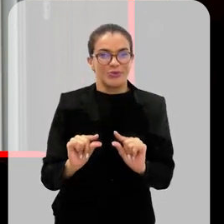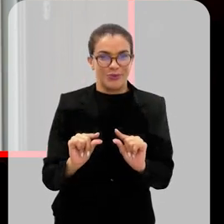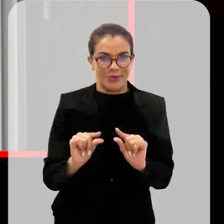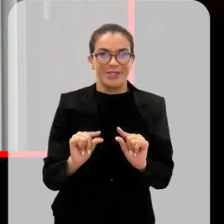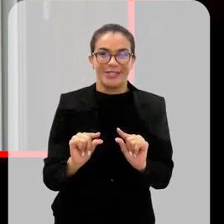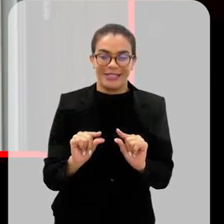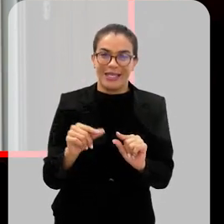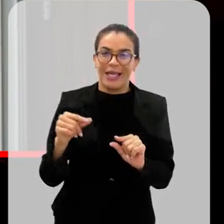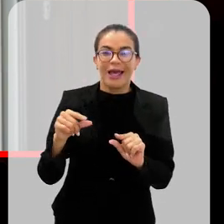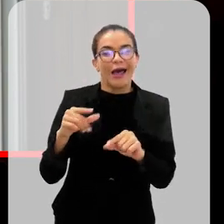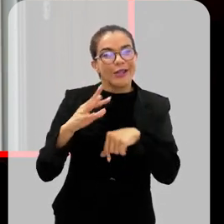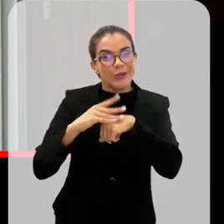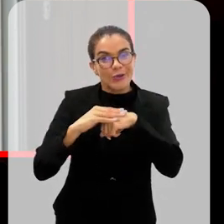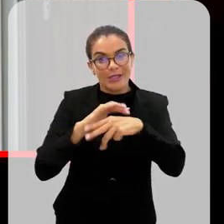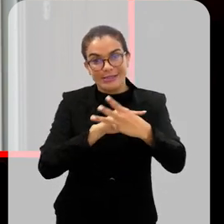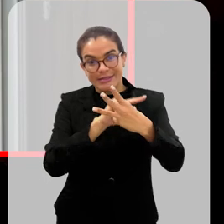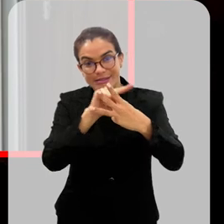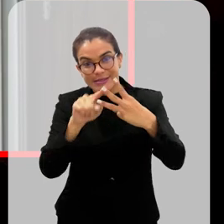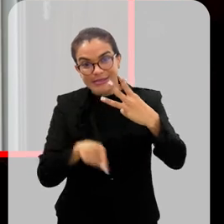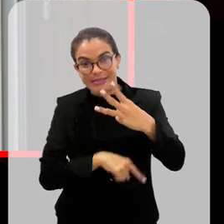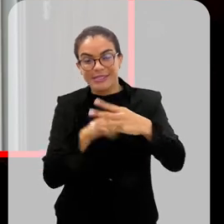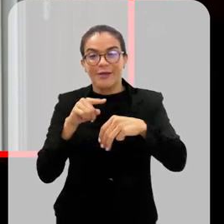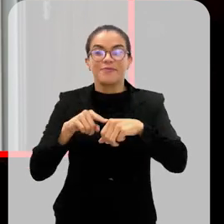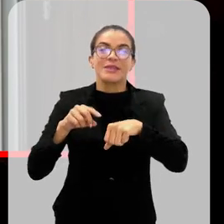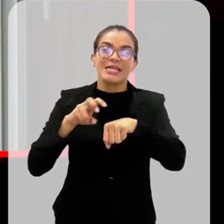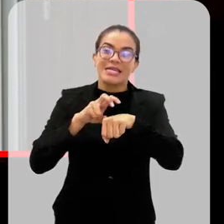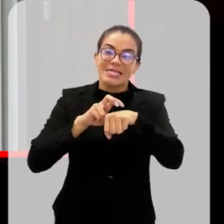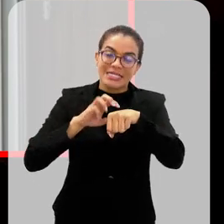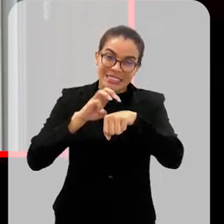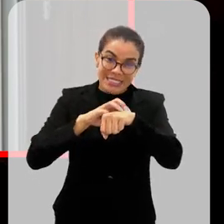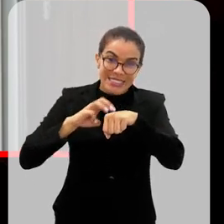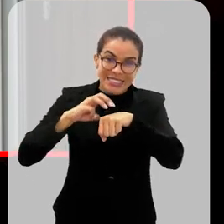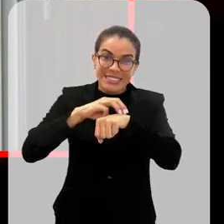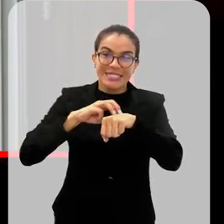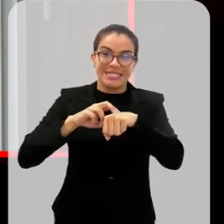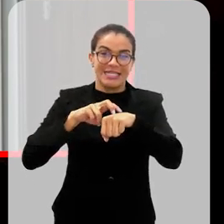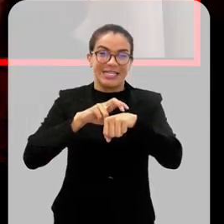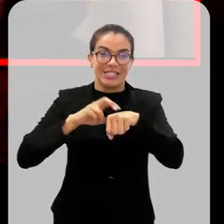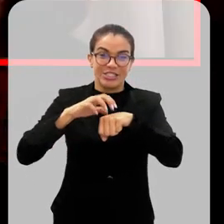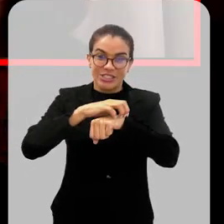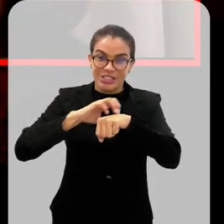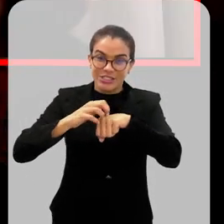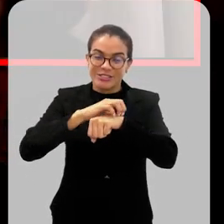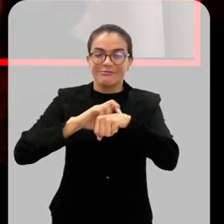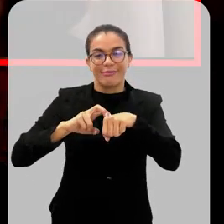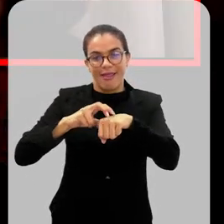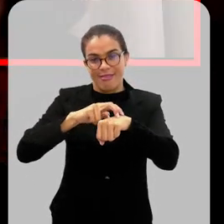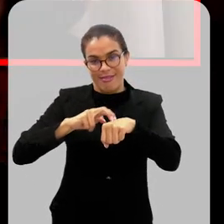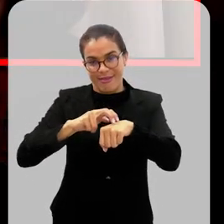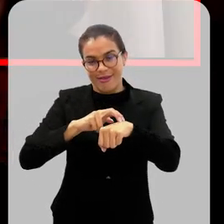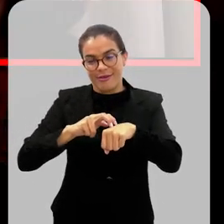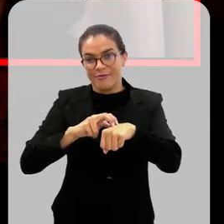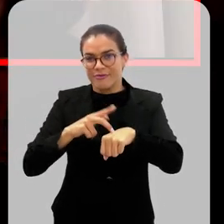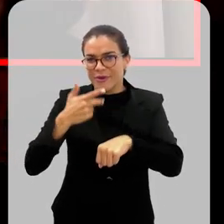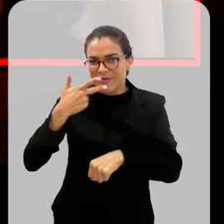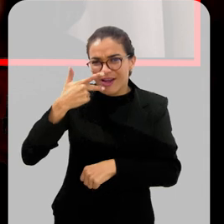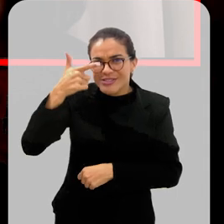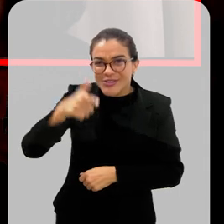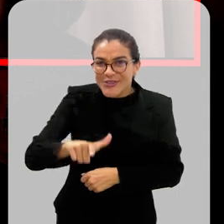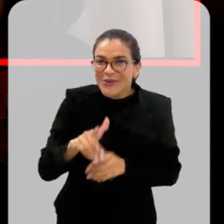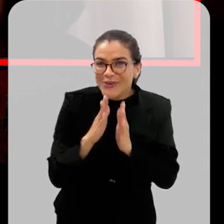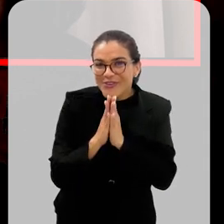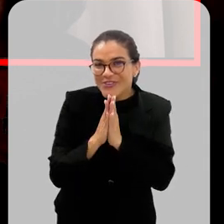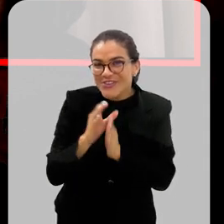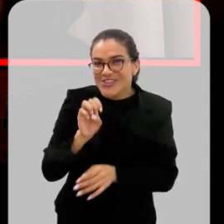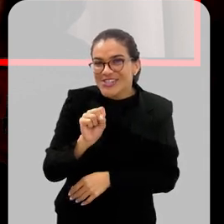consiga diminuir essa doença, as três doenças, né? Que é a zika, chikungunya e a dengue. Agora, vamos repetir para o